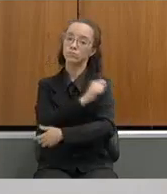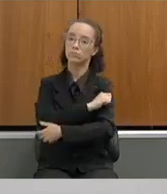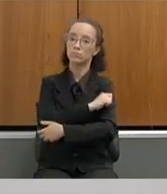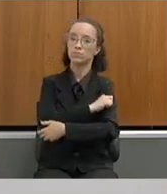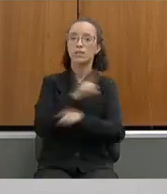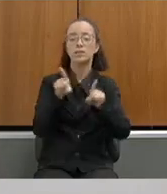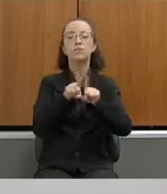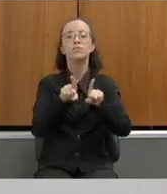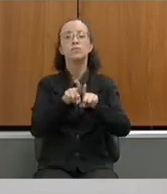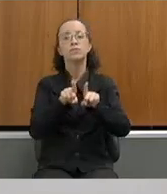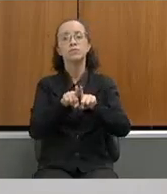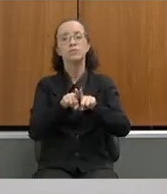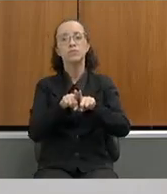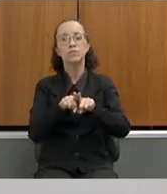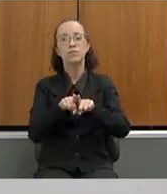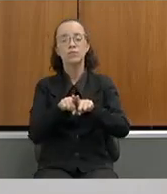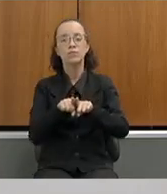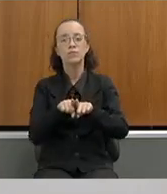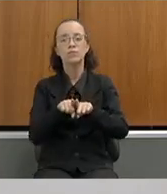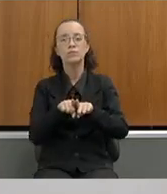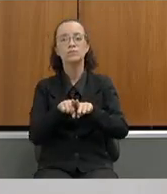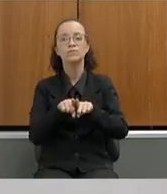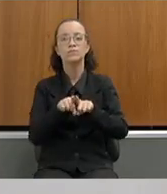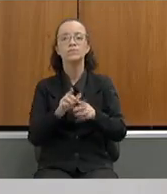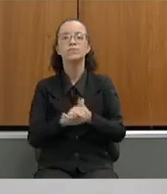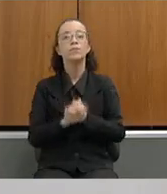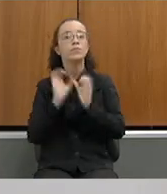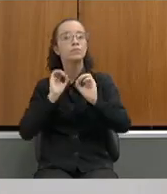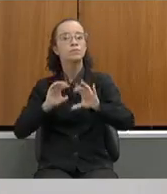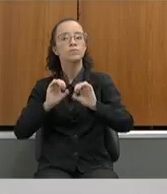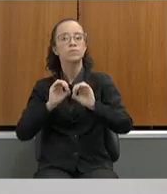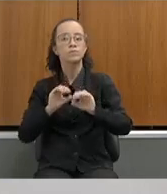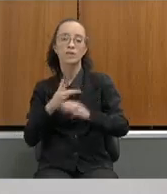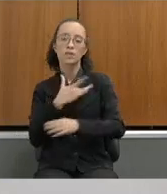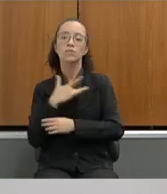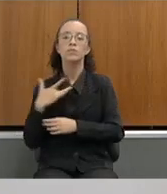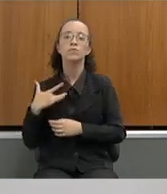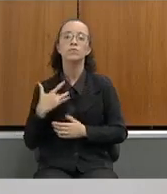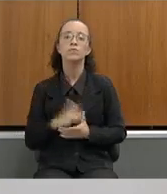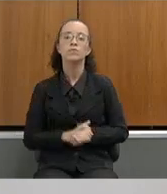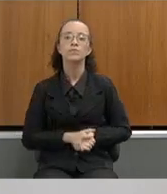e também para a educação e a saúde